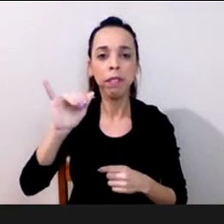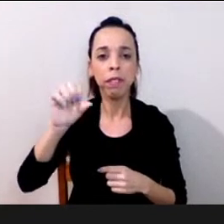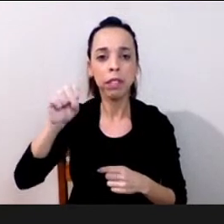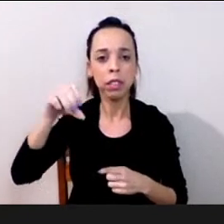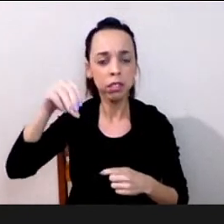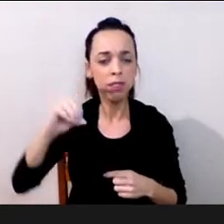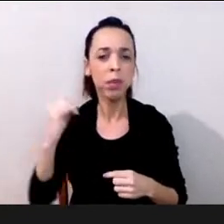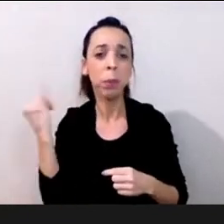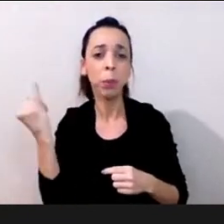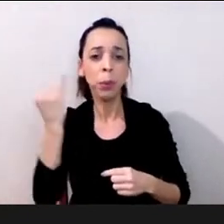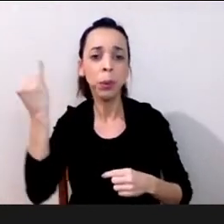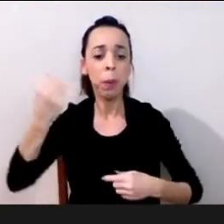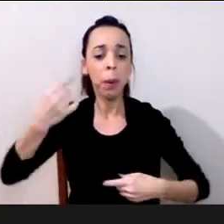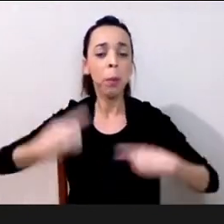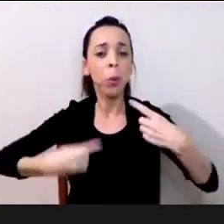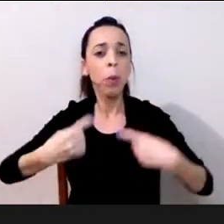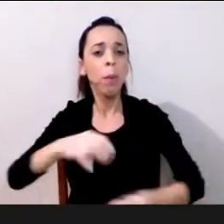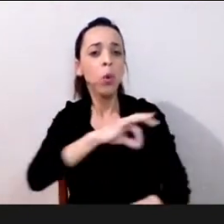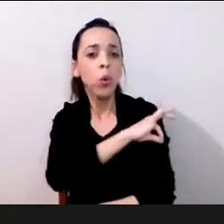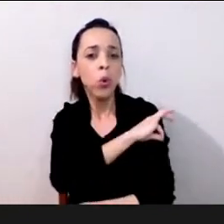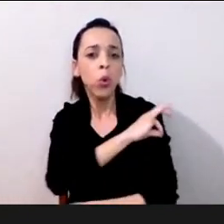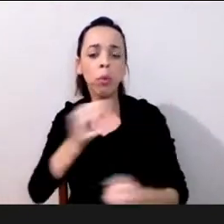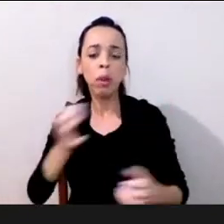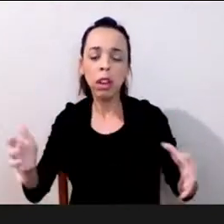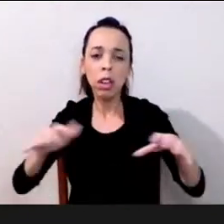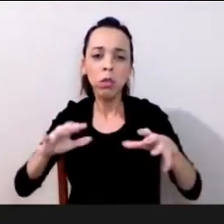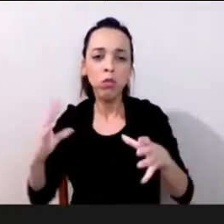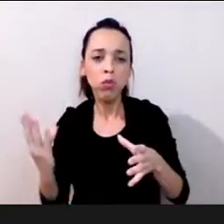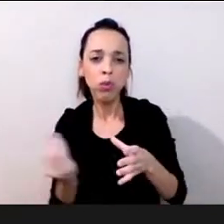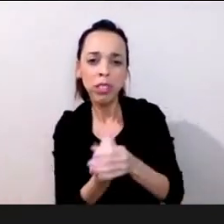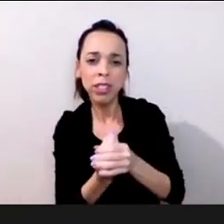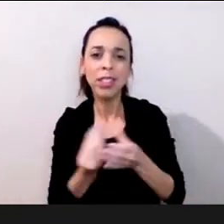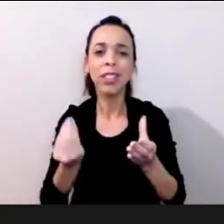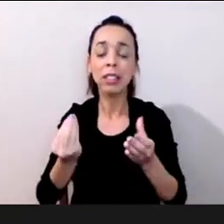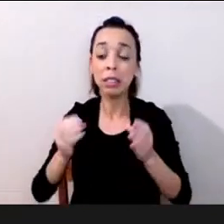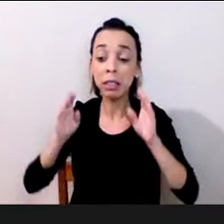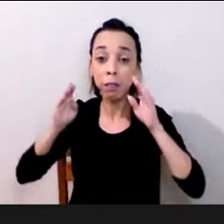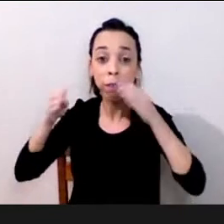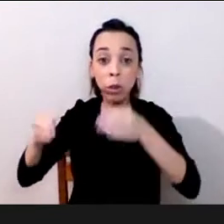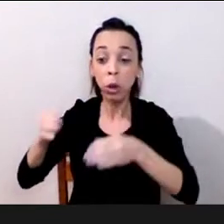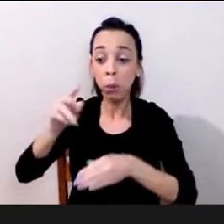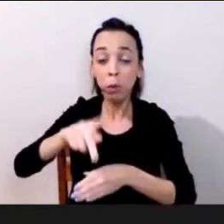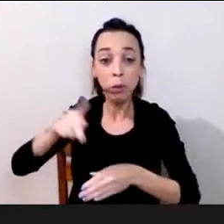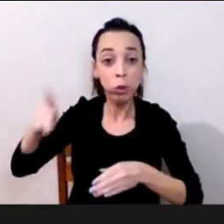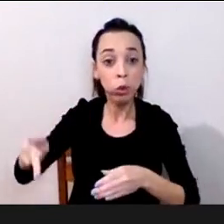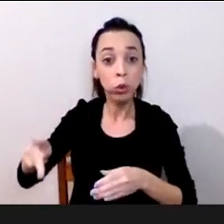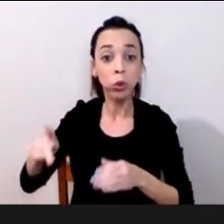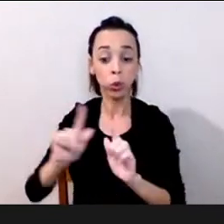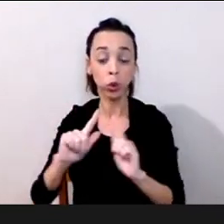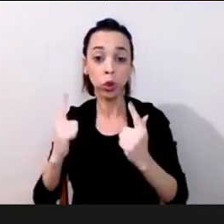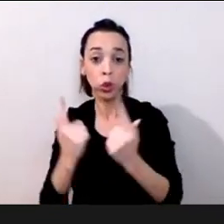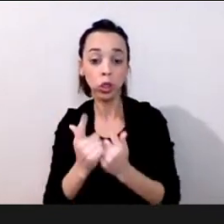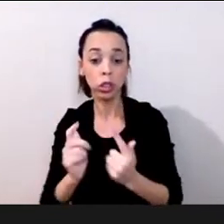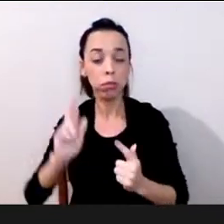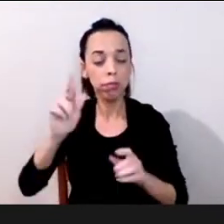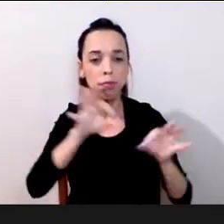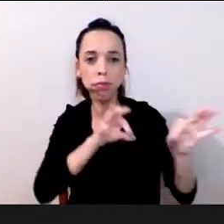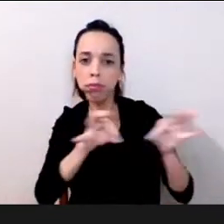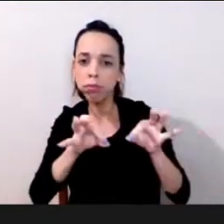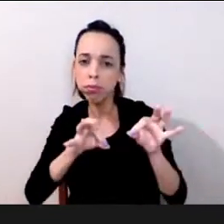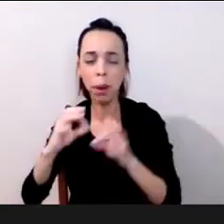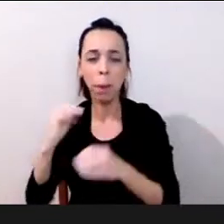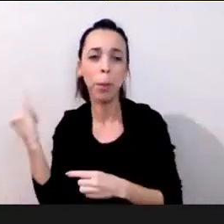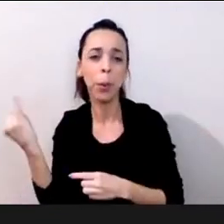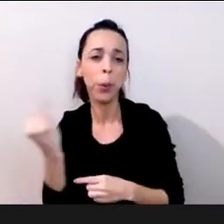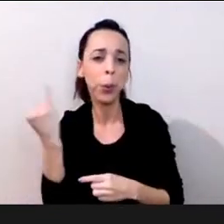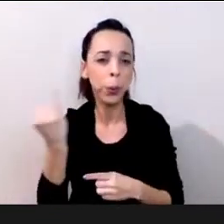da inclusão de todos do enfoque do professor e dos gestores aqui também como essenciais